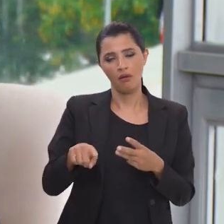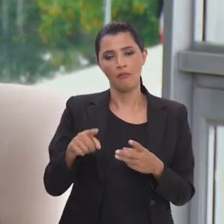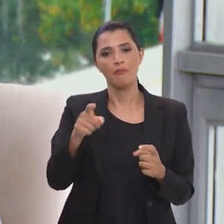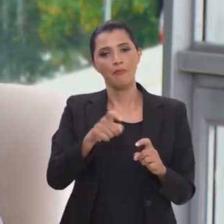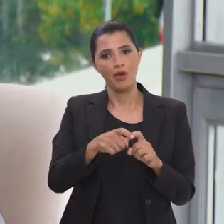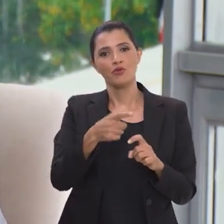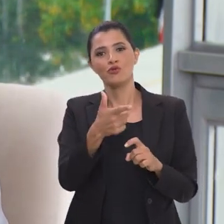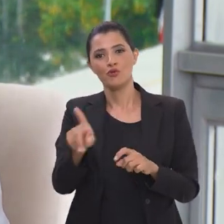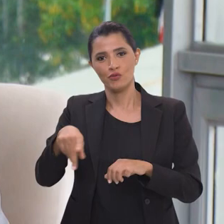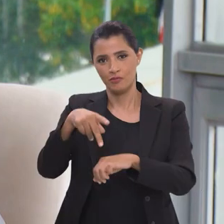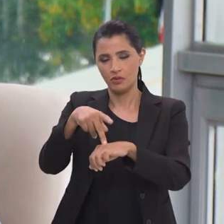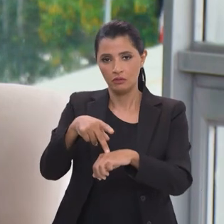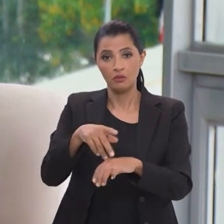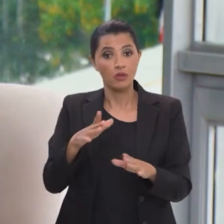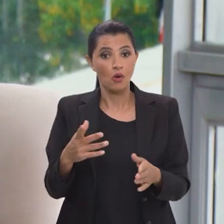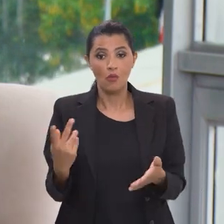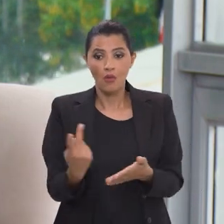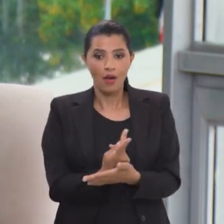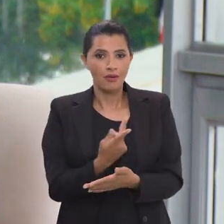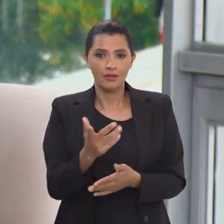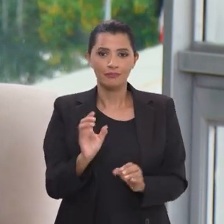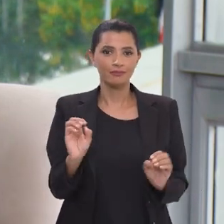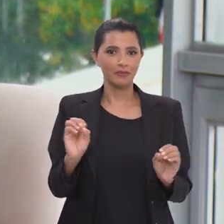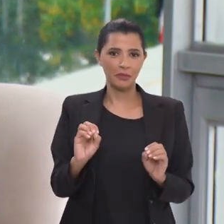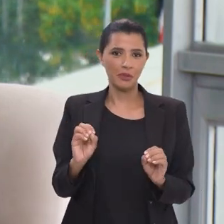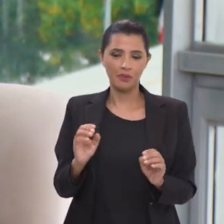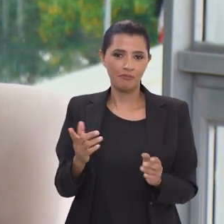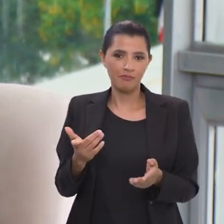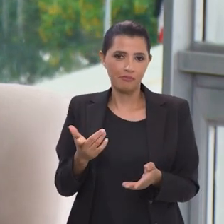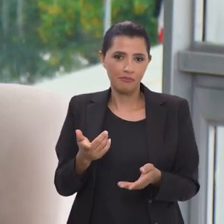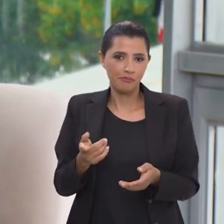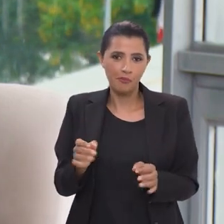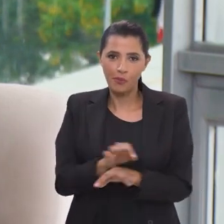Então, o Mais Médio ainda não chegou na casa da pessoa.